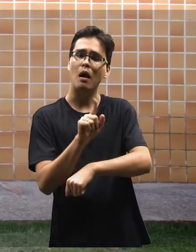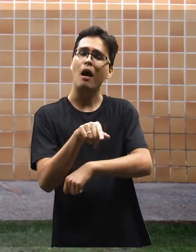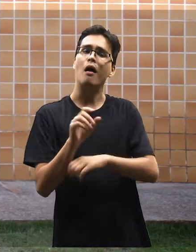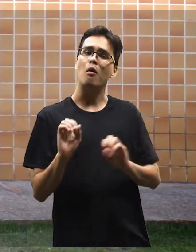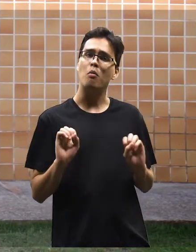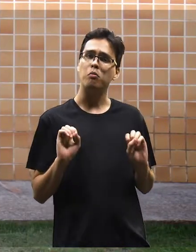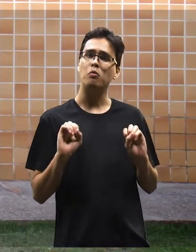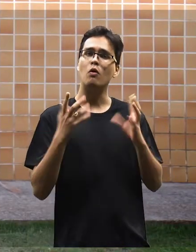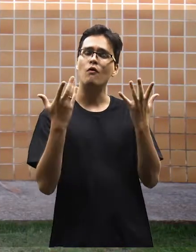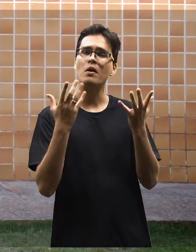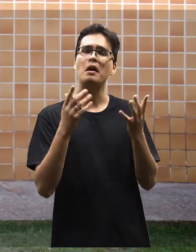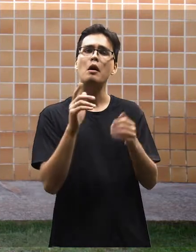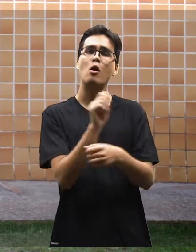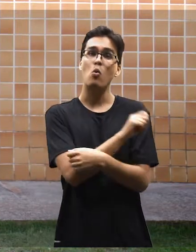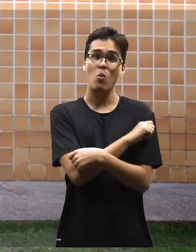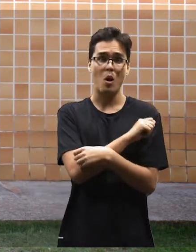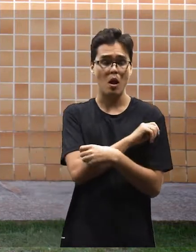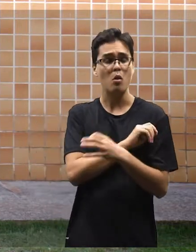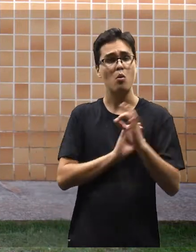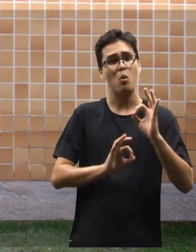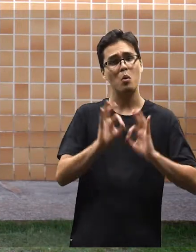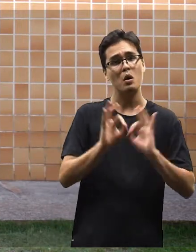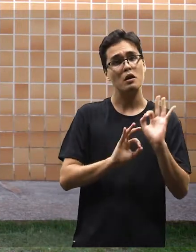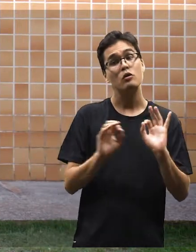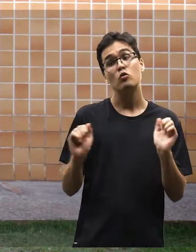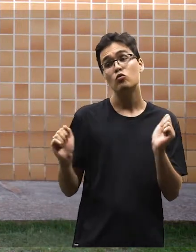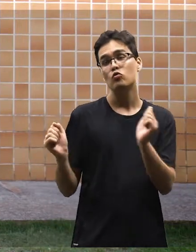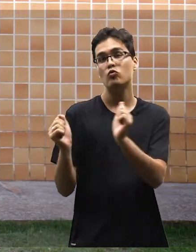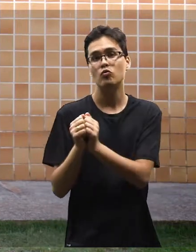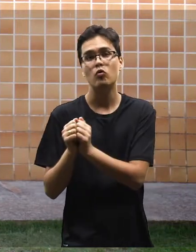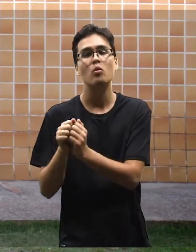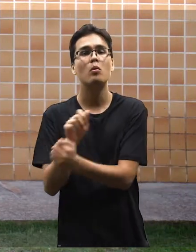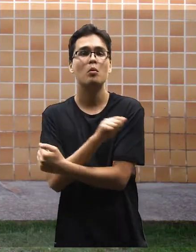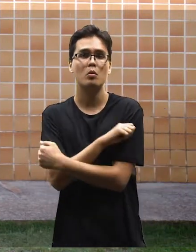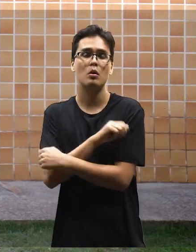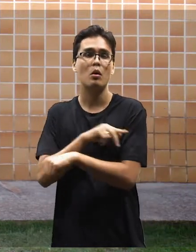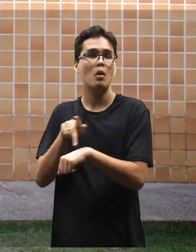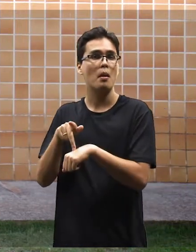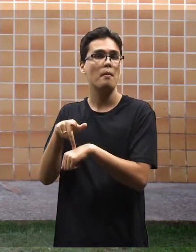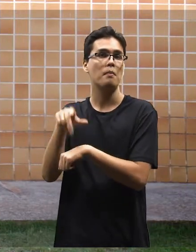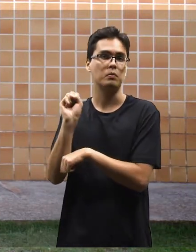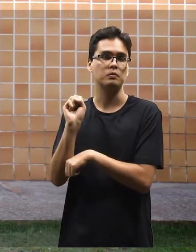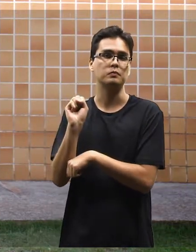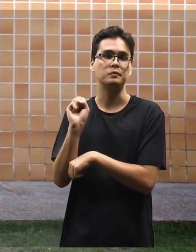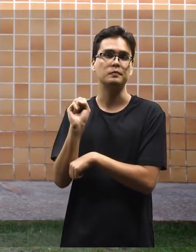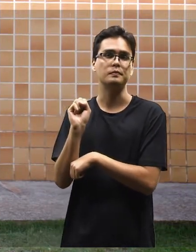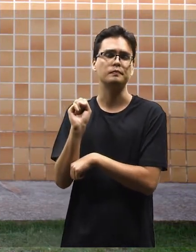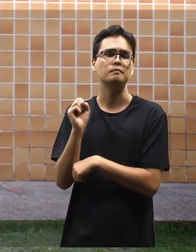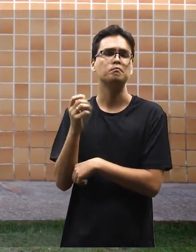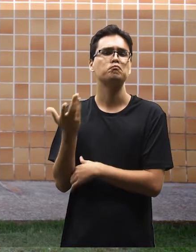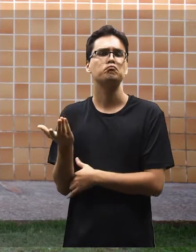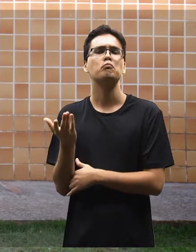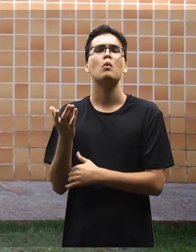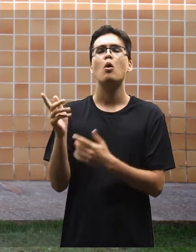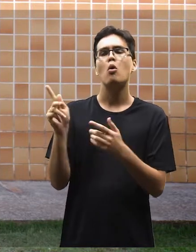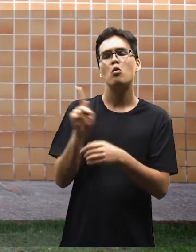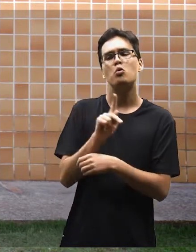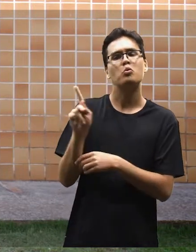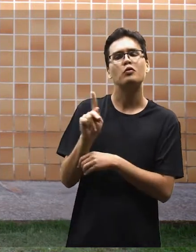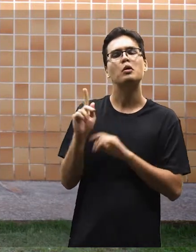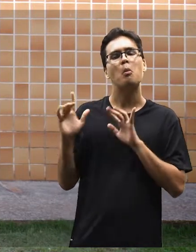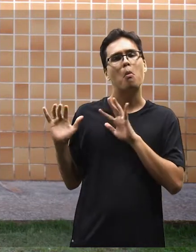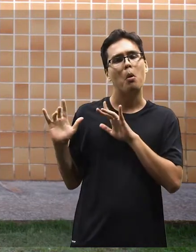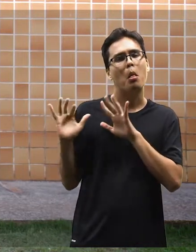evento organizado pelos próprios estudantes da pedagogia com os estudantes da pós-graduação. Então, todos os